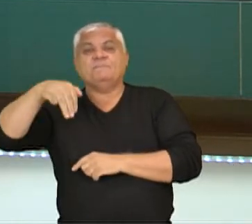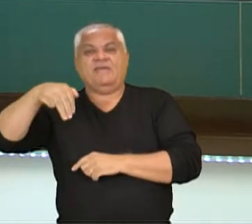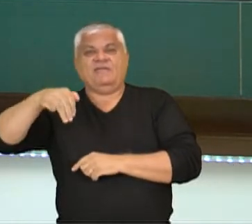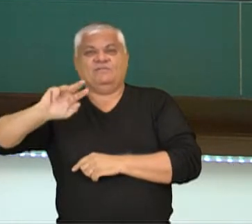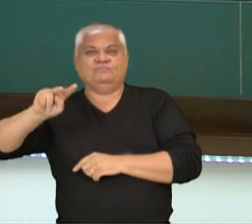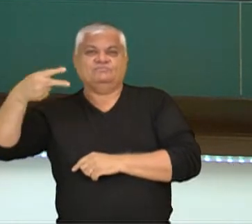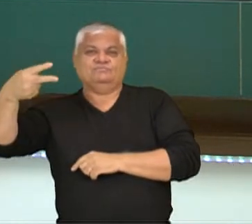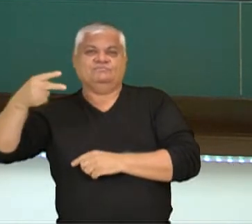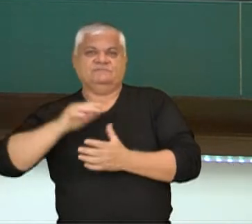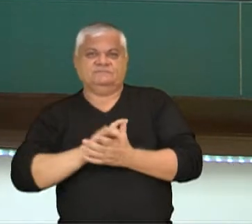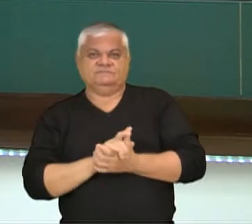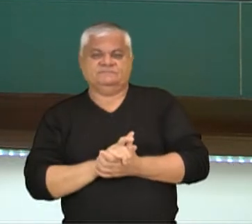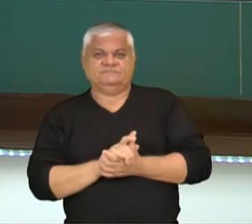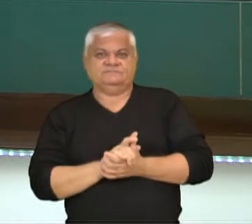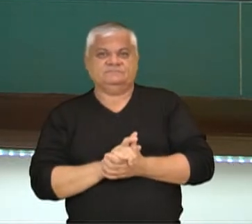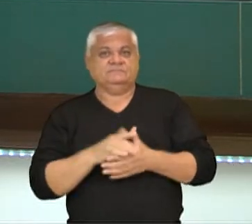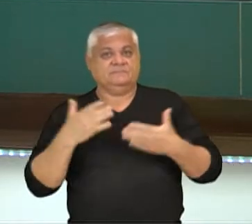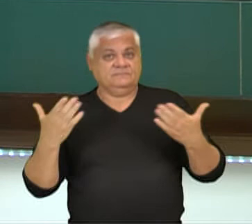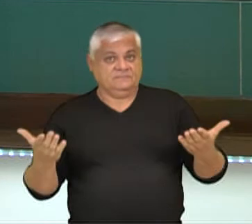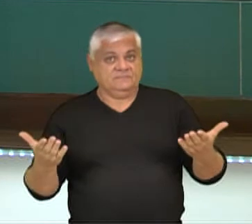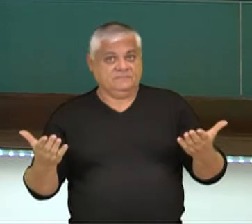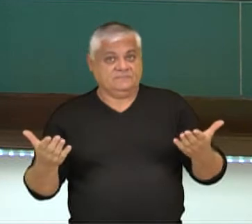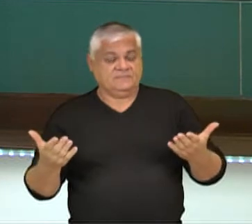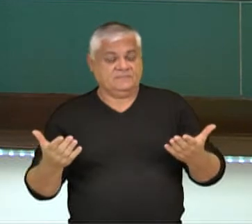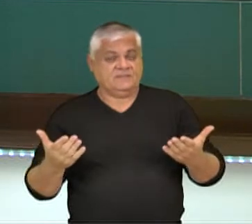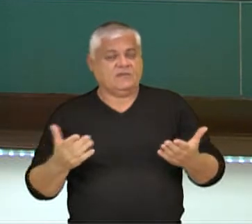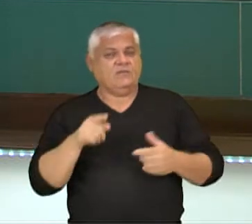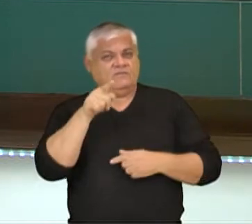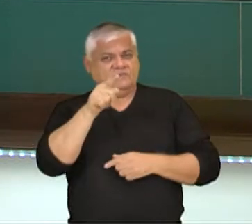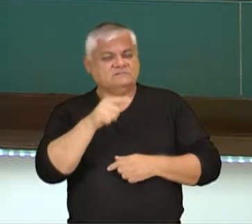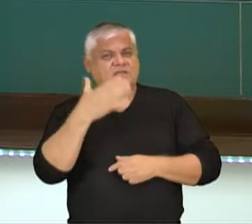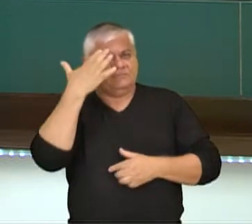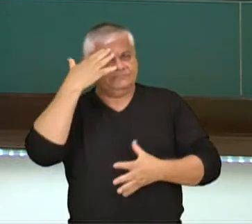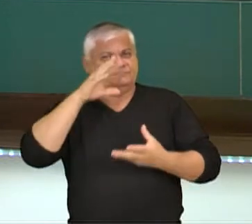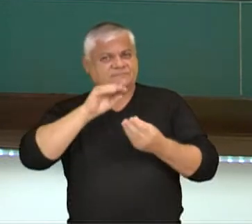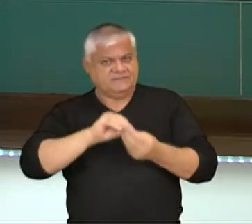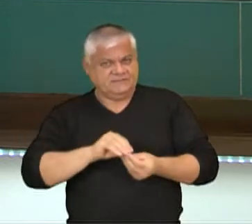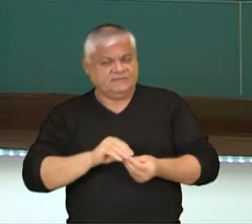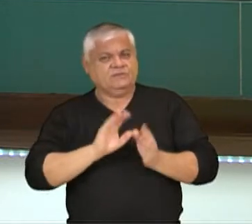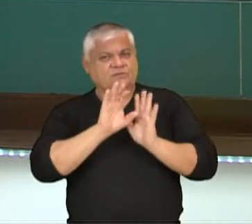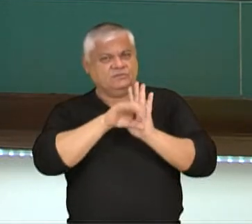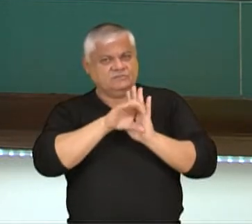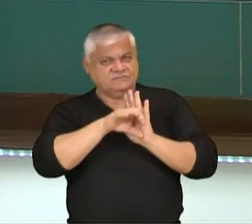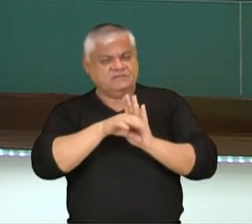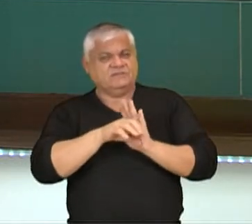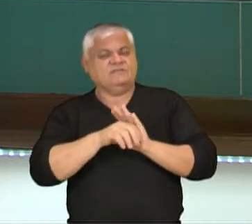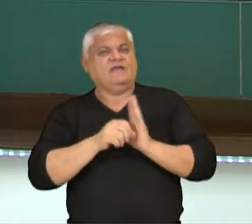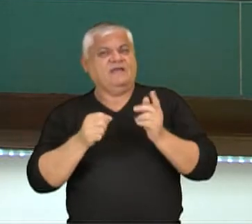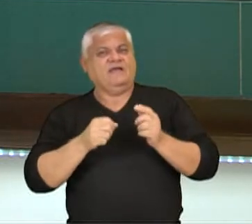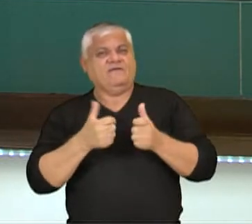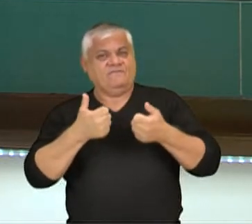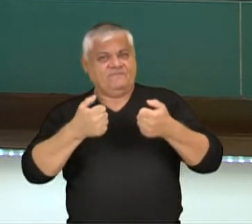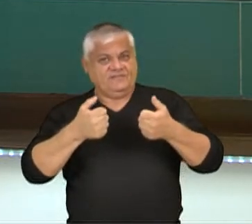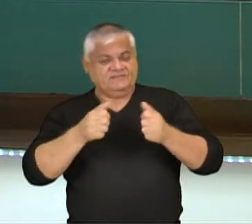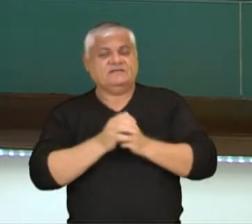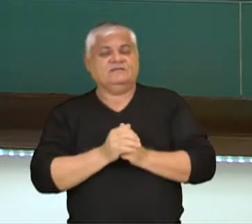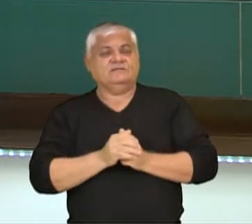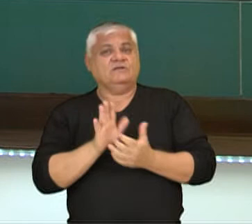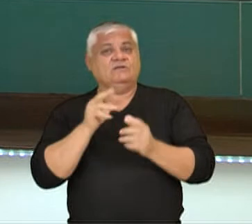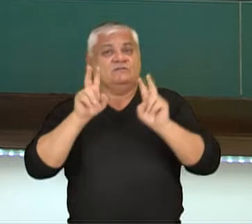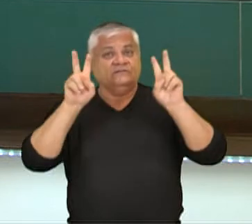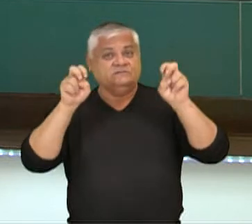quadrado. Veja só, sabendo que você pegou os conceitos, é, neste vídeo nós